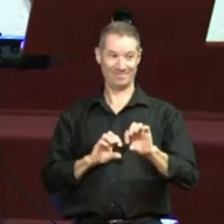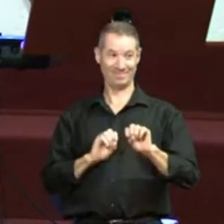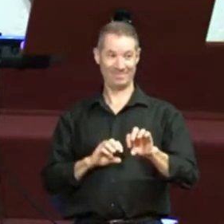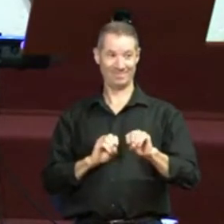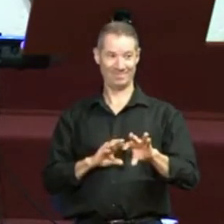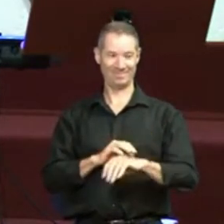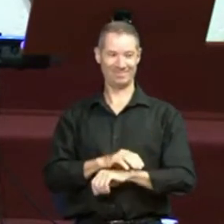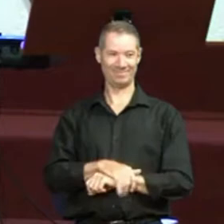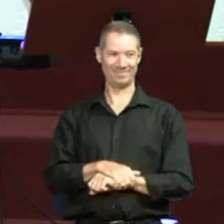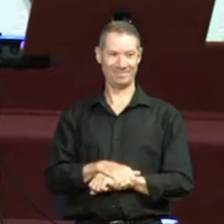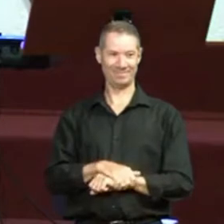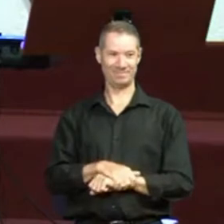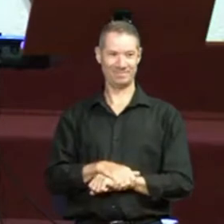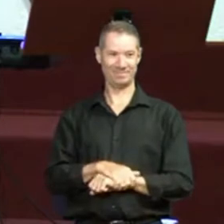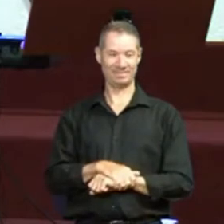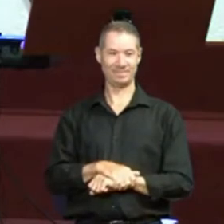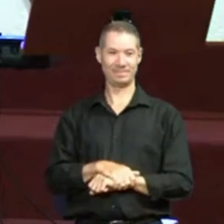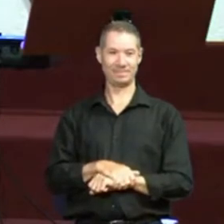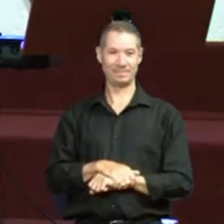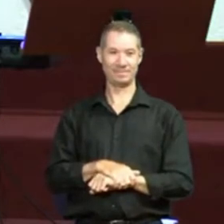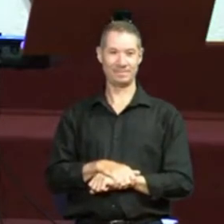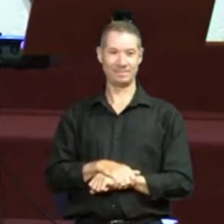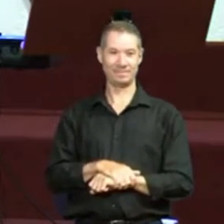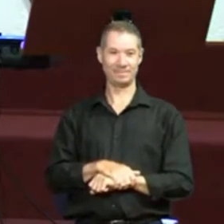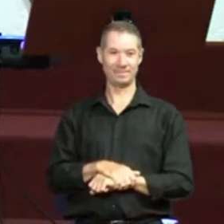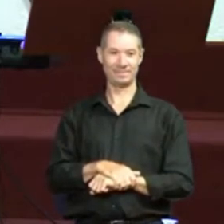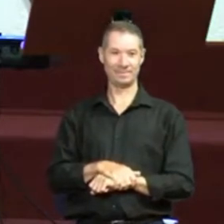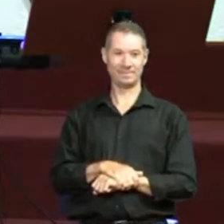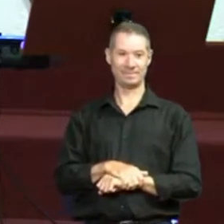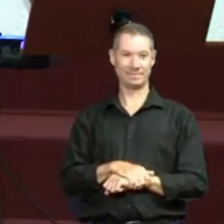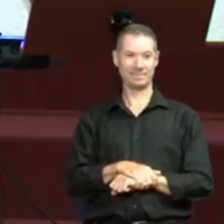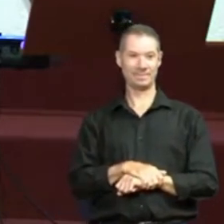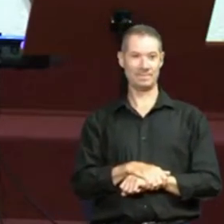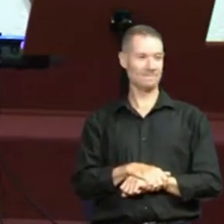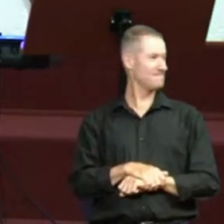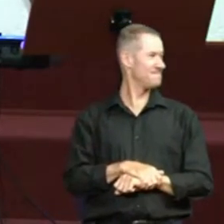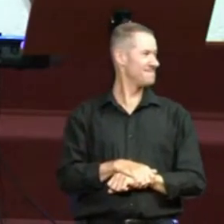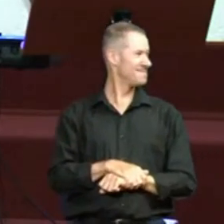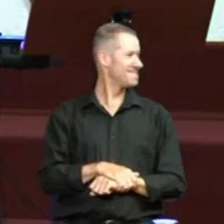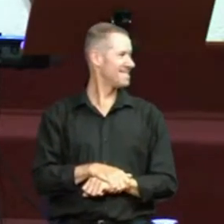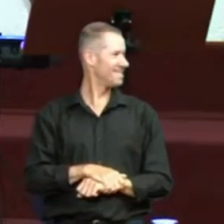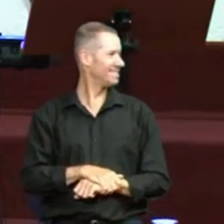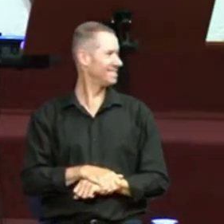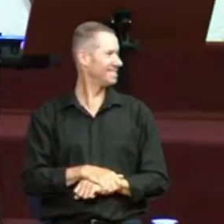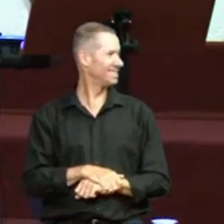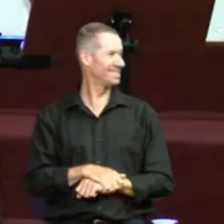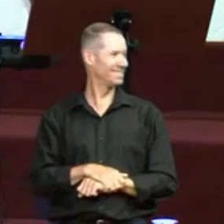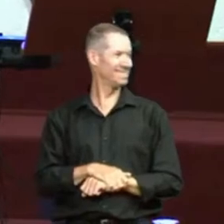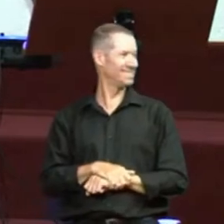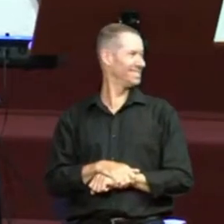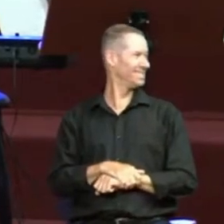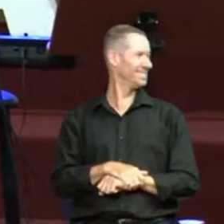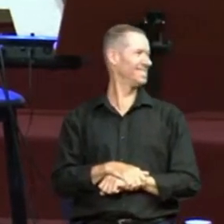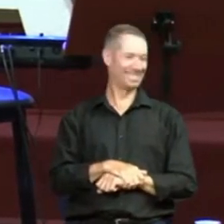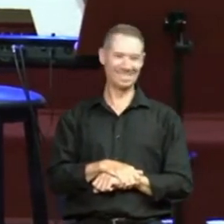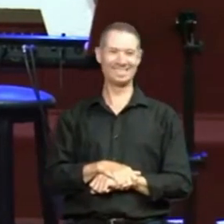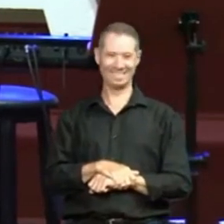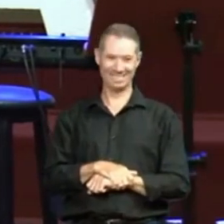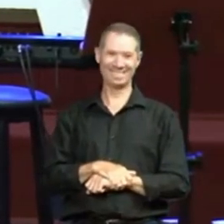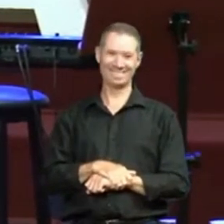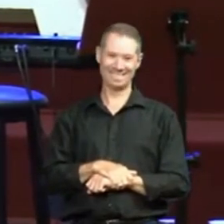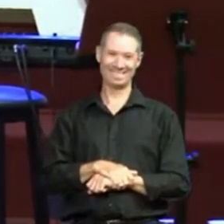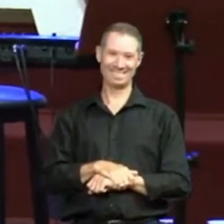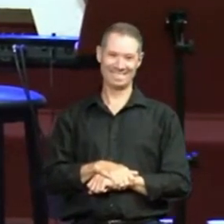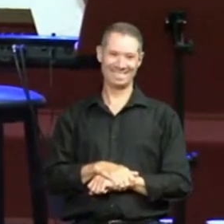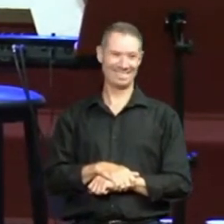Só que aí a gente precisa fazer a expressão. Porque a gente não faz assim. A gente não fala oi. A gente faz. Então,